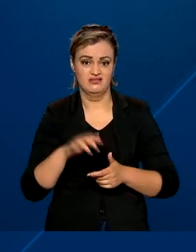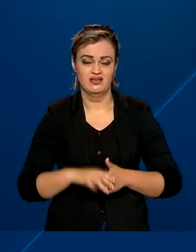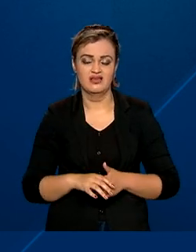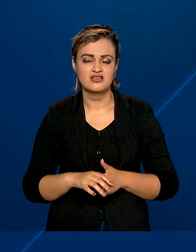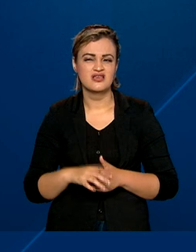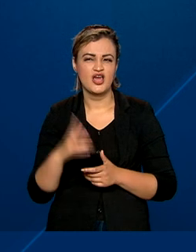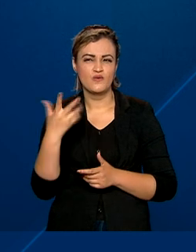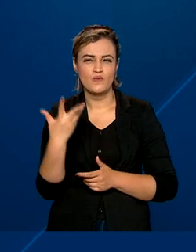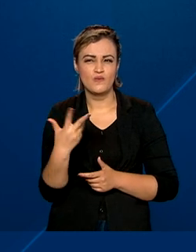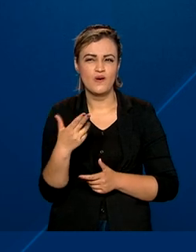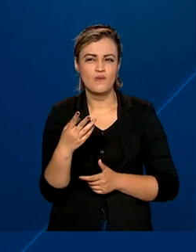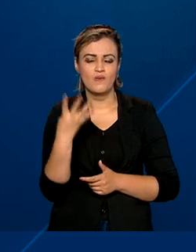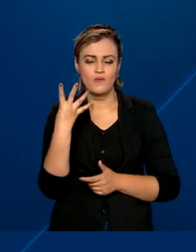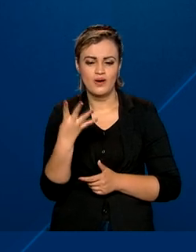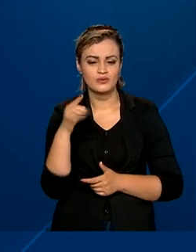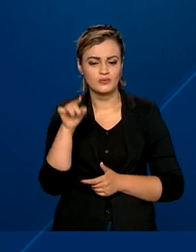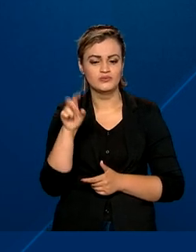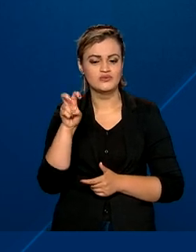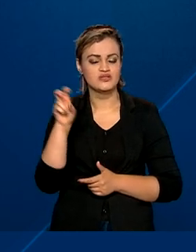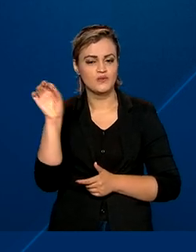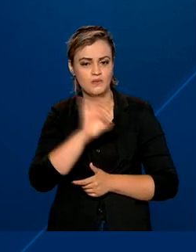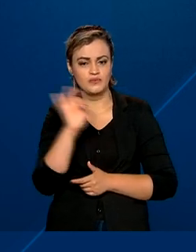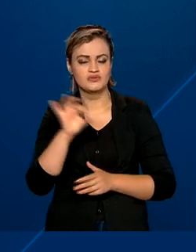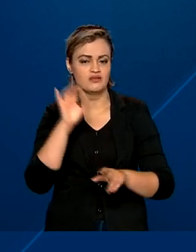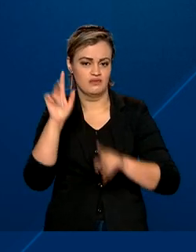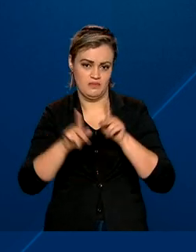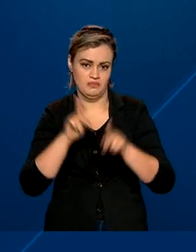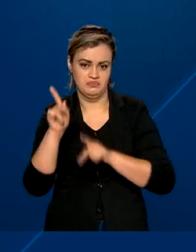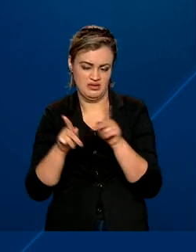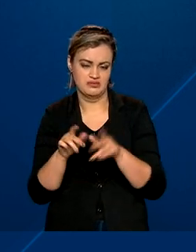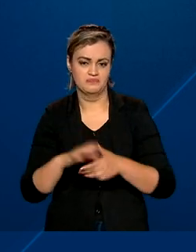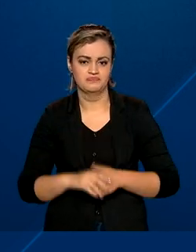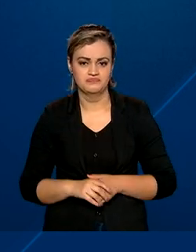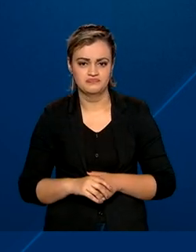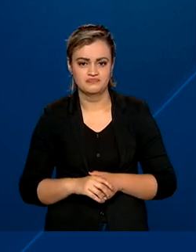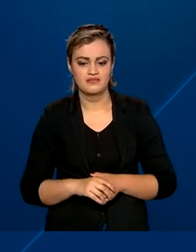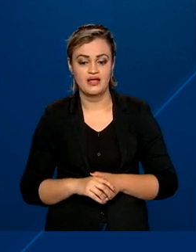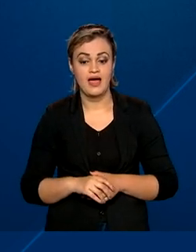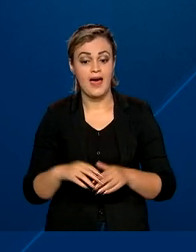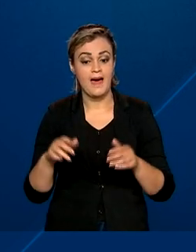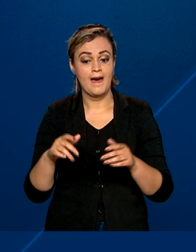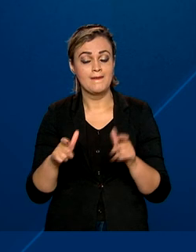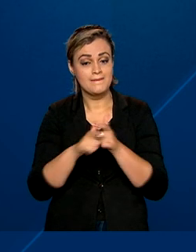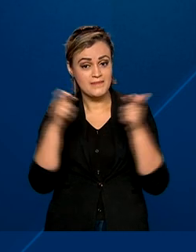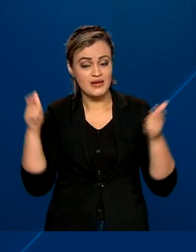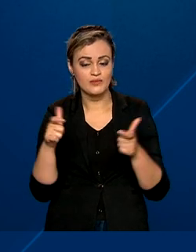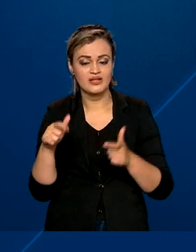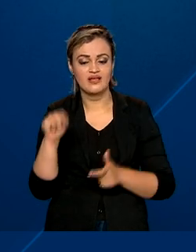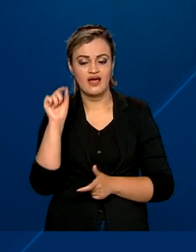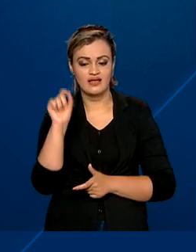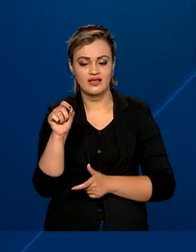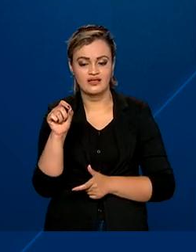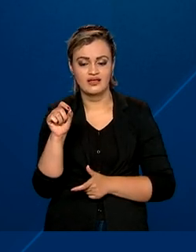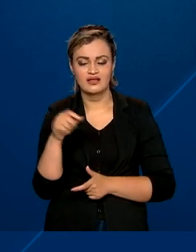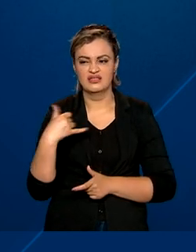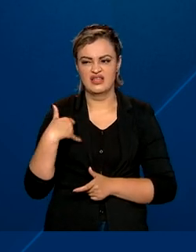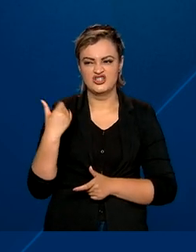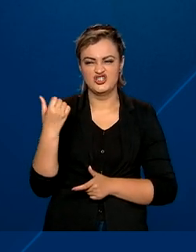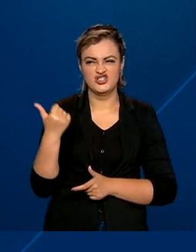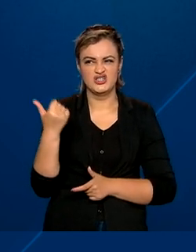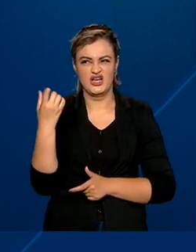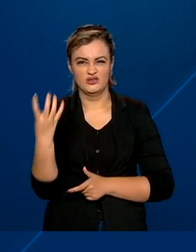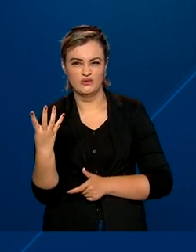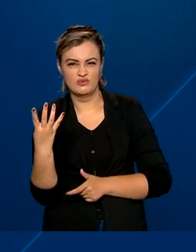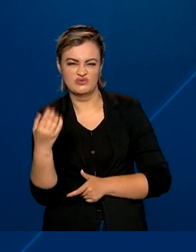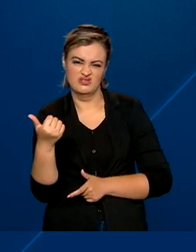equivalente a 4,5% da população nessa faixa etária. A maior concentração estava entre os 14 e